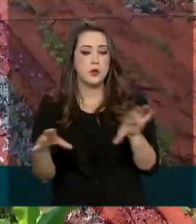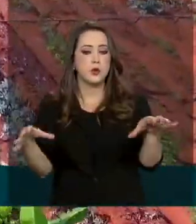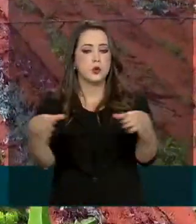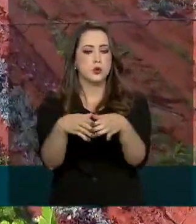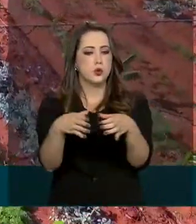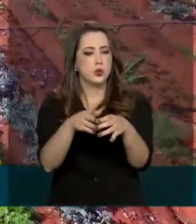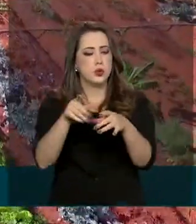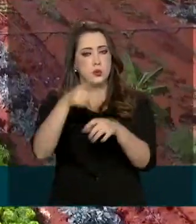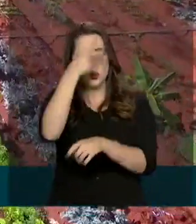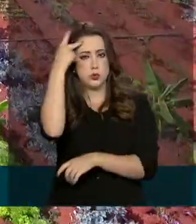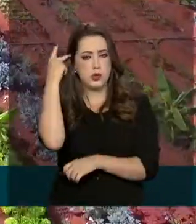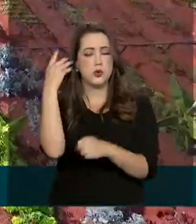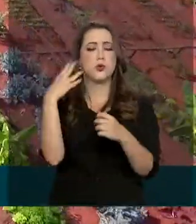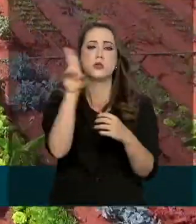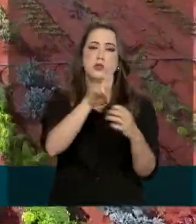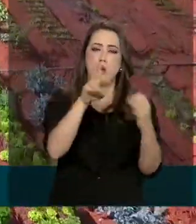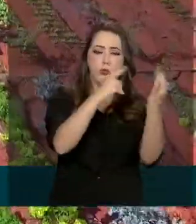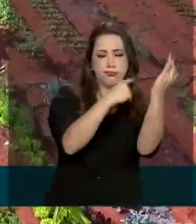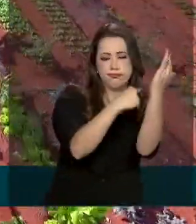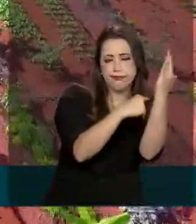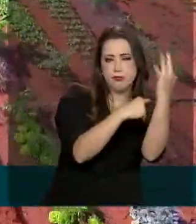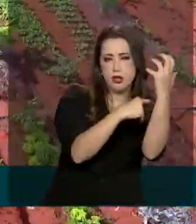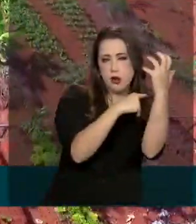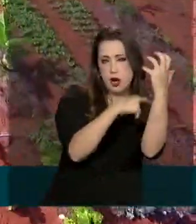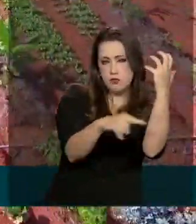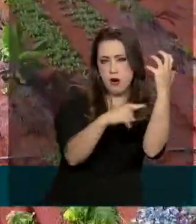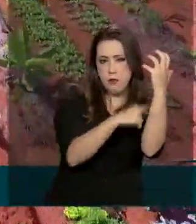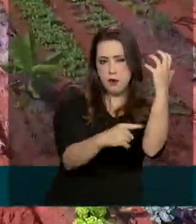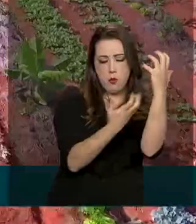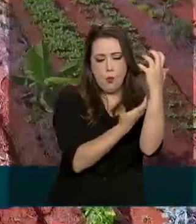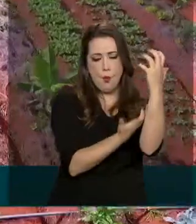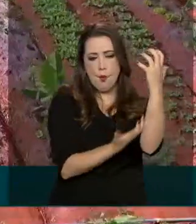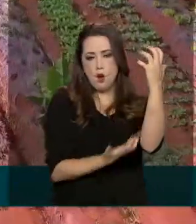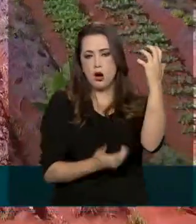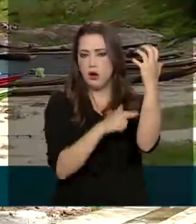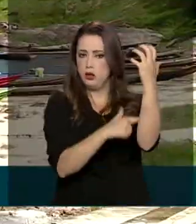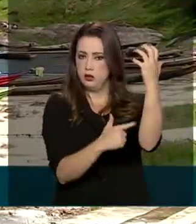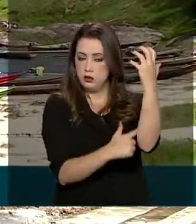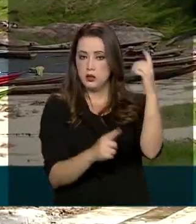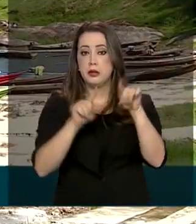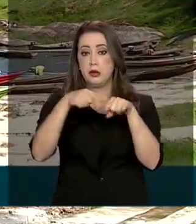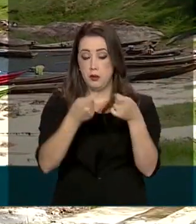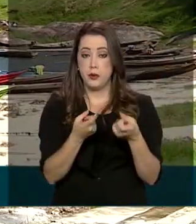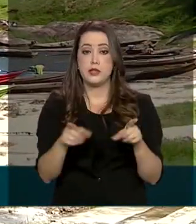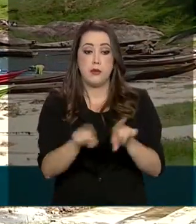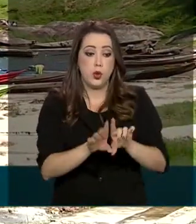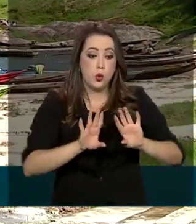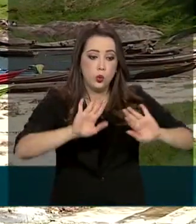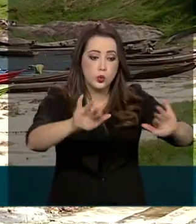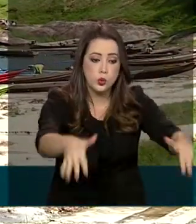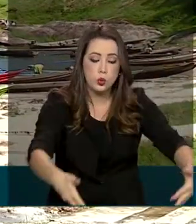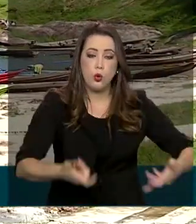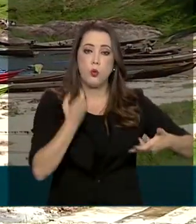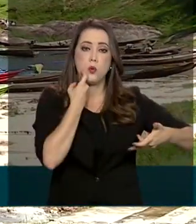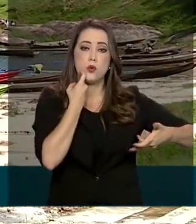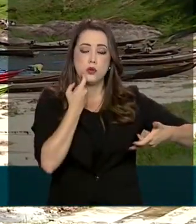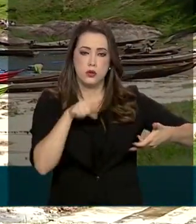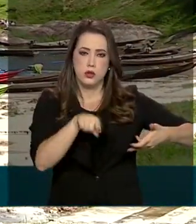de extrativistas, com 92% das famílias cadastradas, seguido pelos pescadores artesanais,